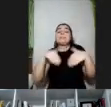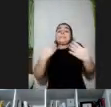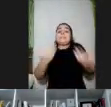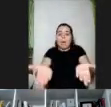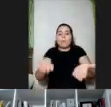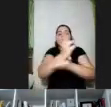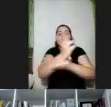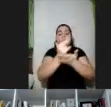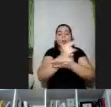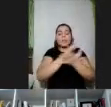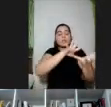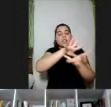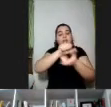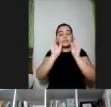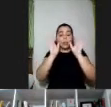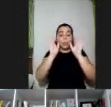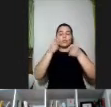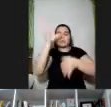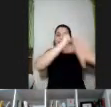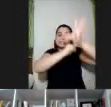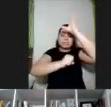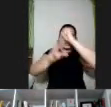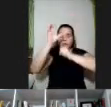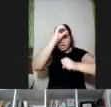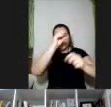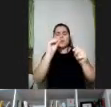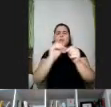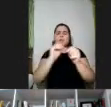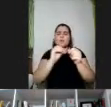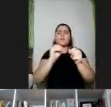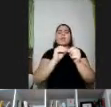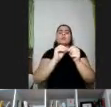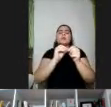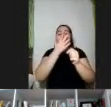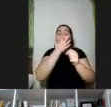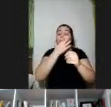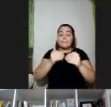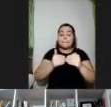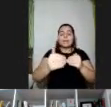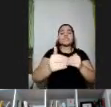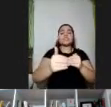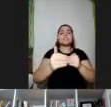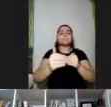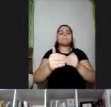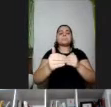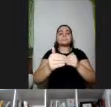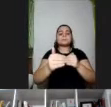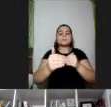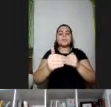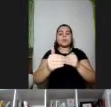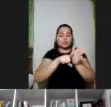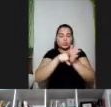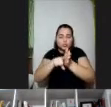construído a partir muito também do avanço dos estudos de neurociência da